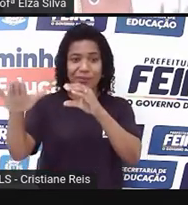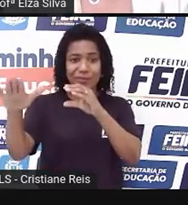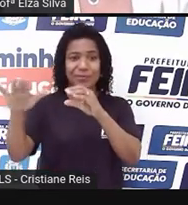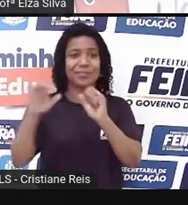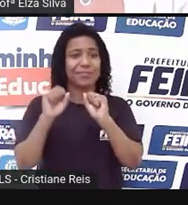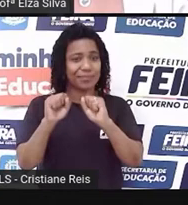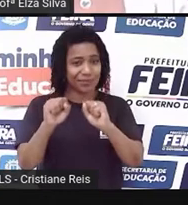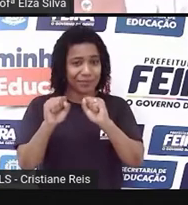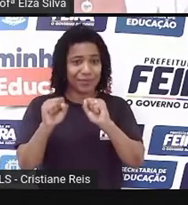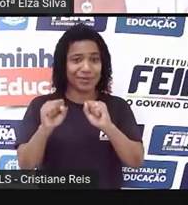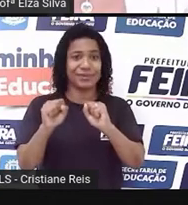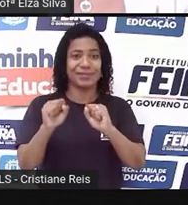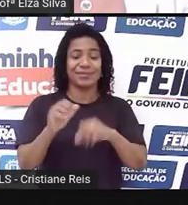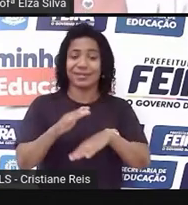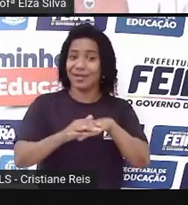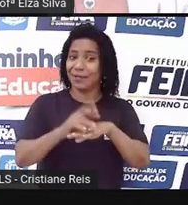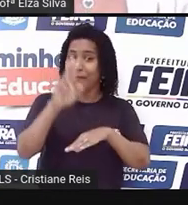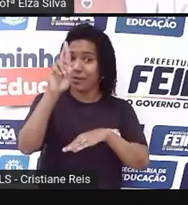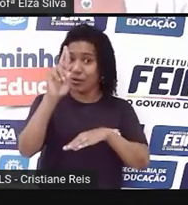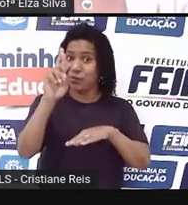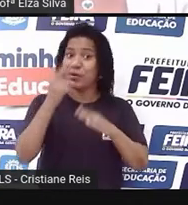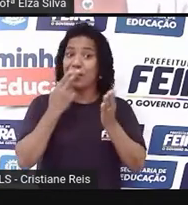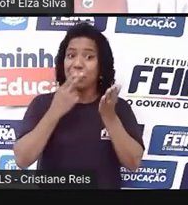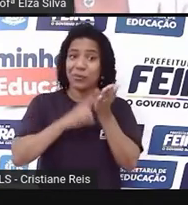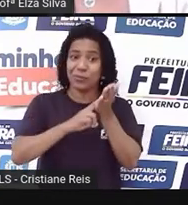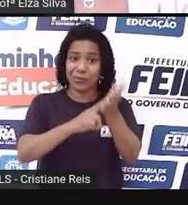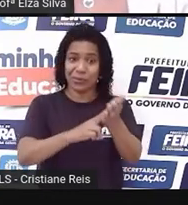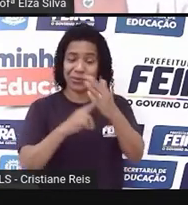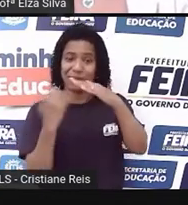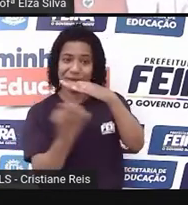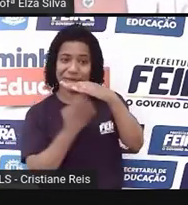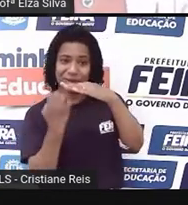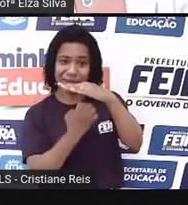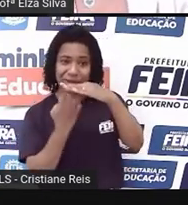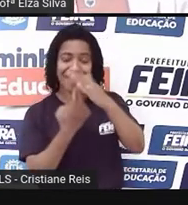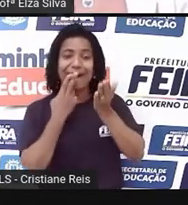faz, são os correios. Eles chamam de Carta Mundial.